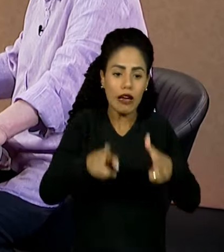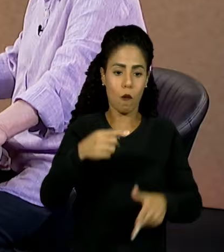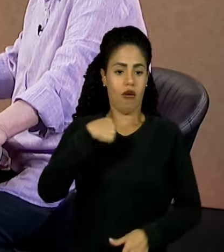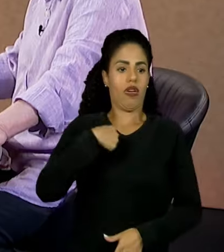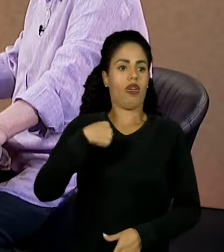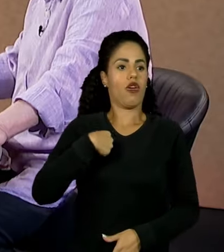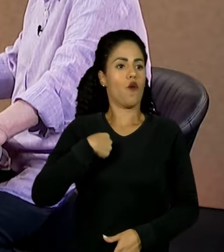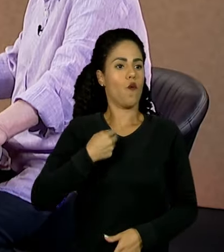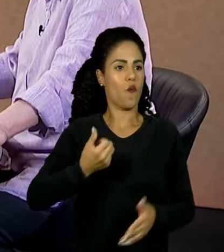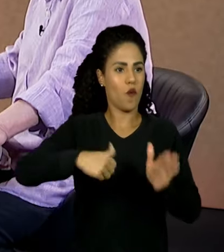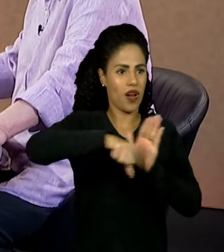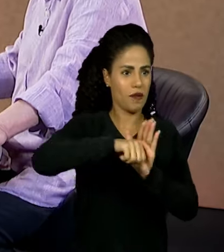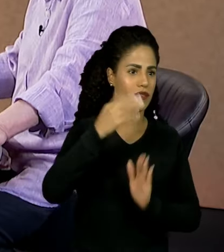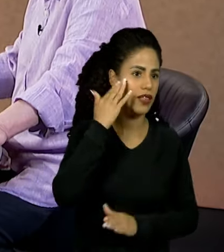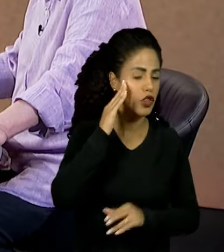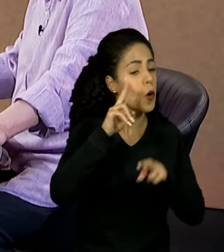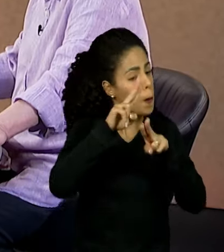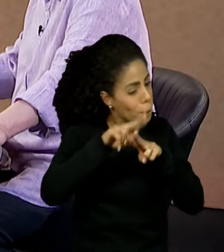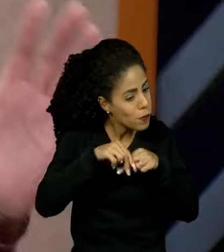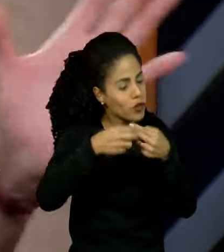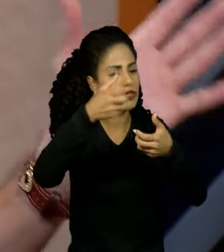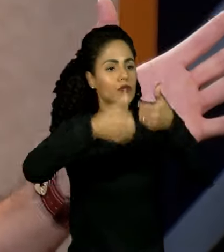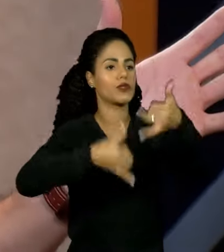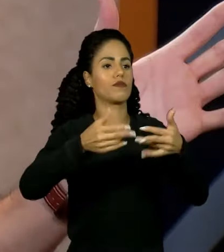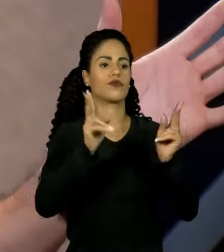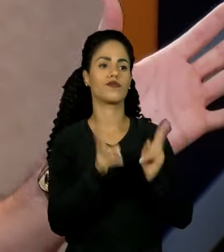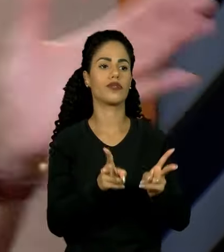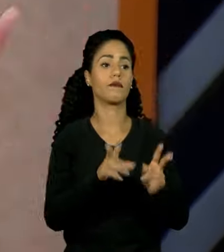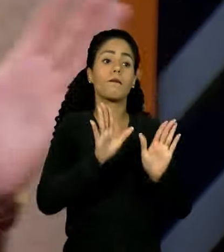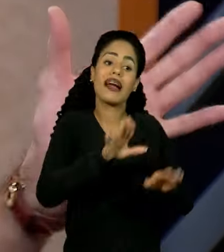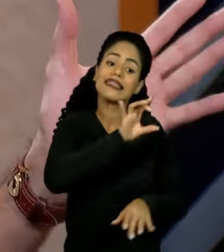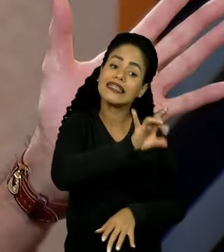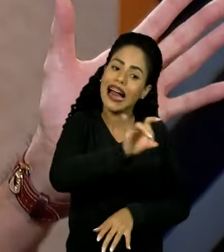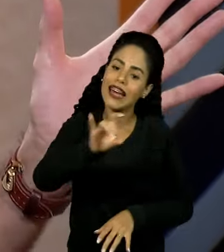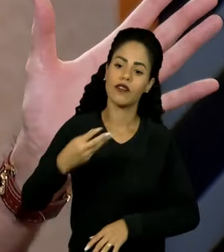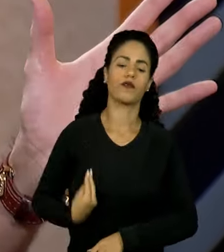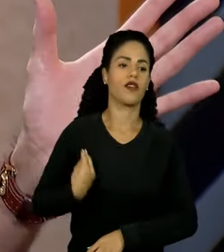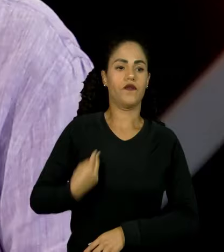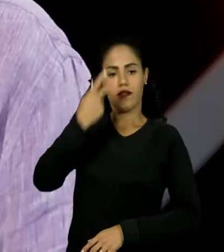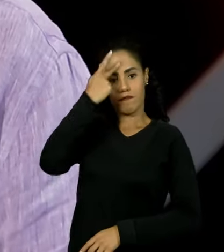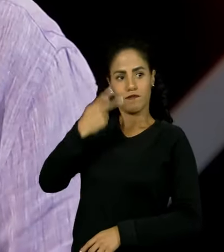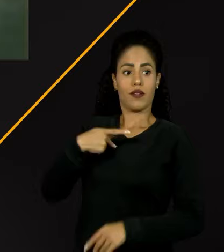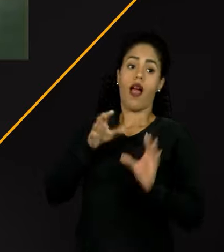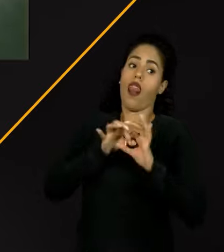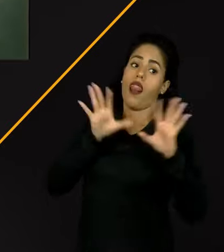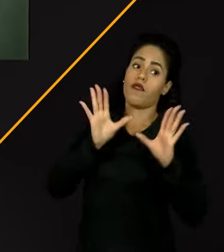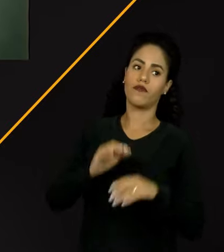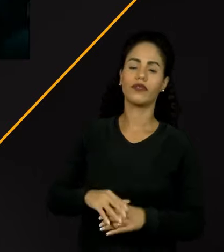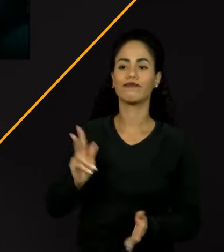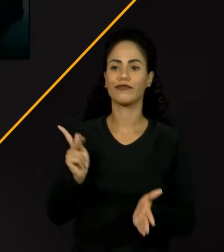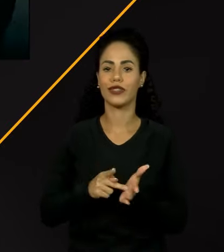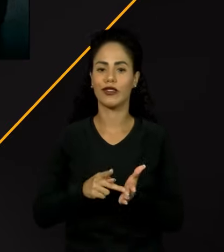passei. Por isso que eu relato nas minhas músicas o que eu passei. Mas cada um tem a sua vida e tem o seu livro aberto. Isso, isso.